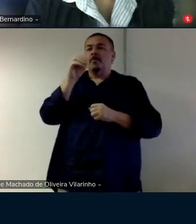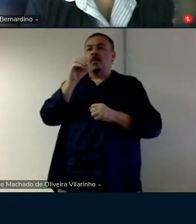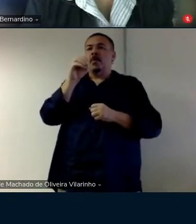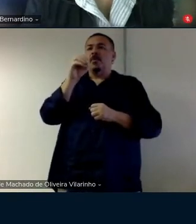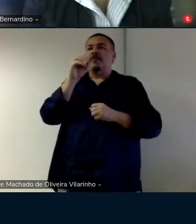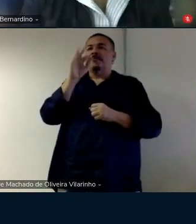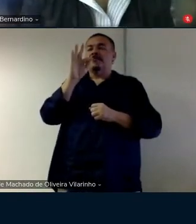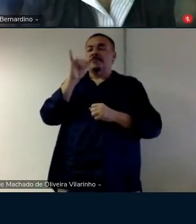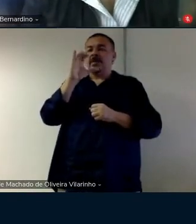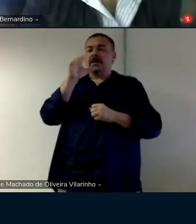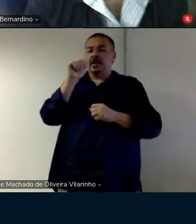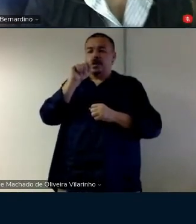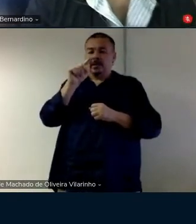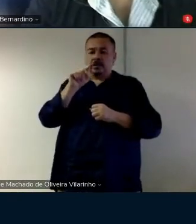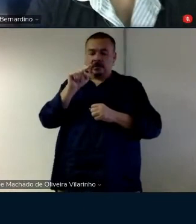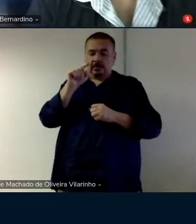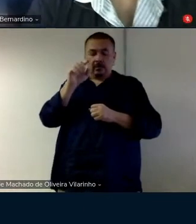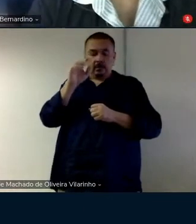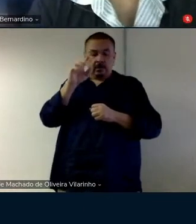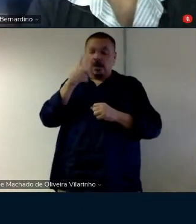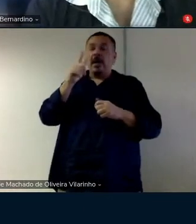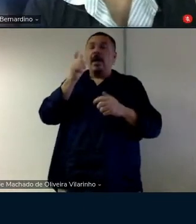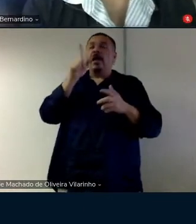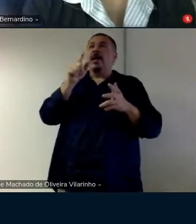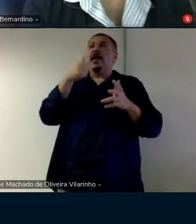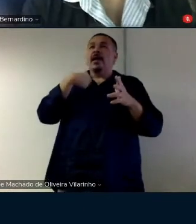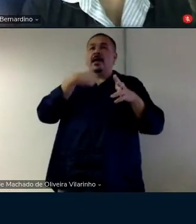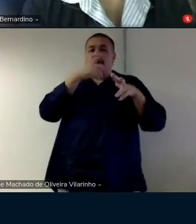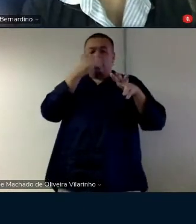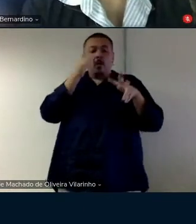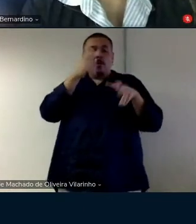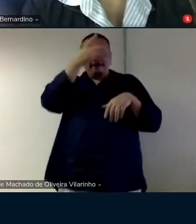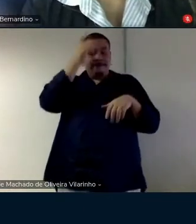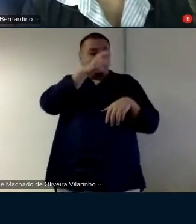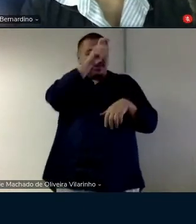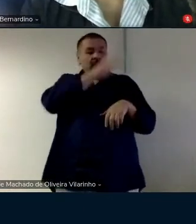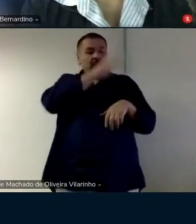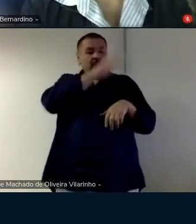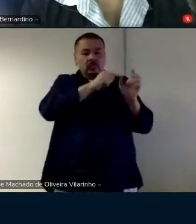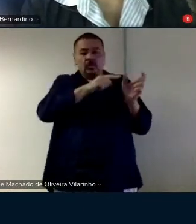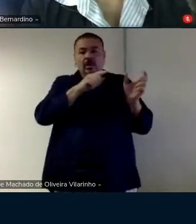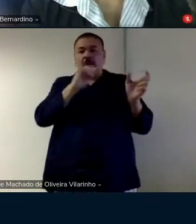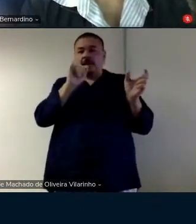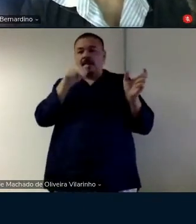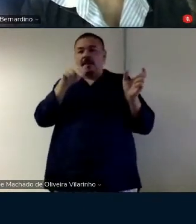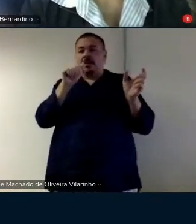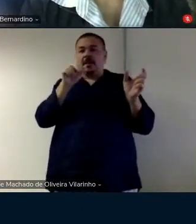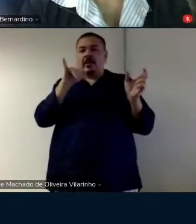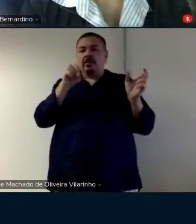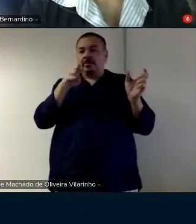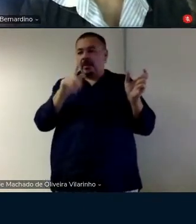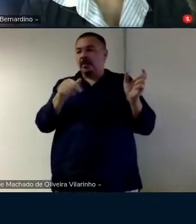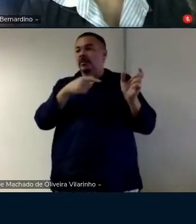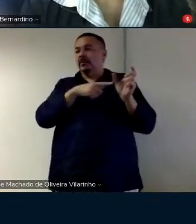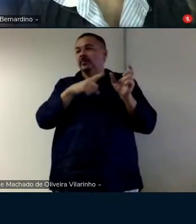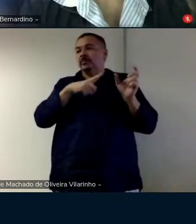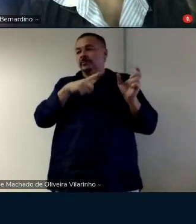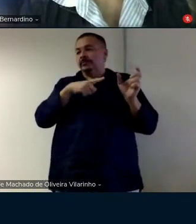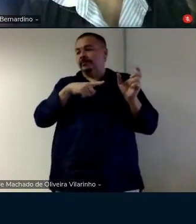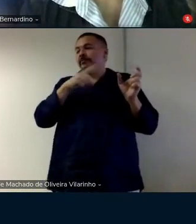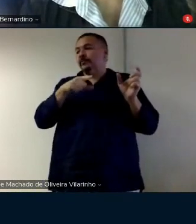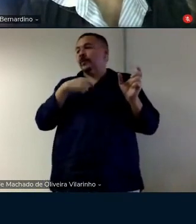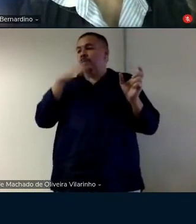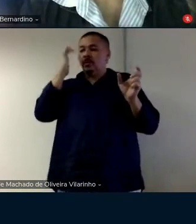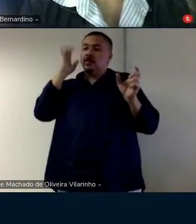coisas inanimadas você dá vida para elas e isso Leica já falava alguma coisa eu acho que